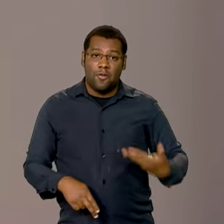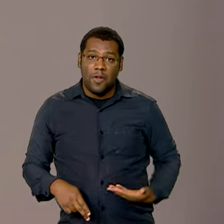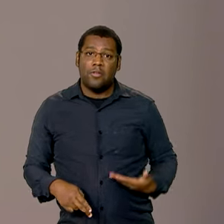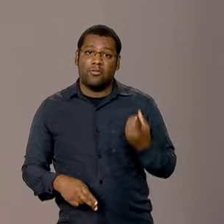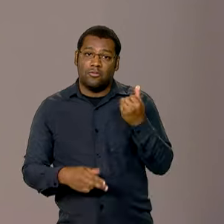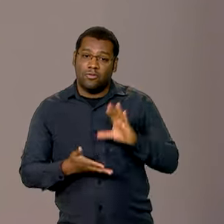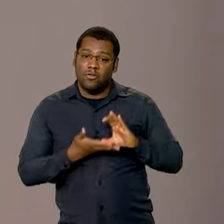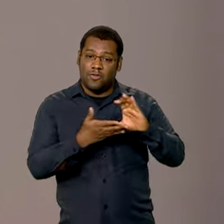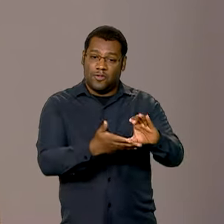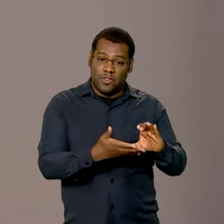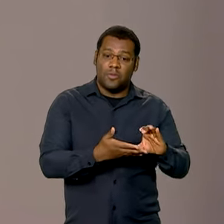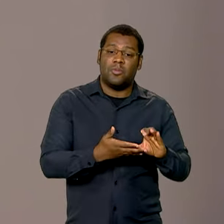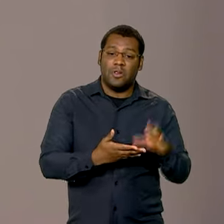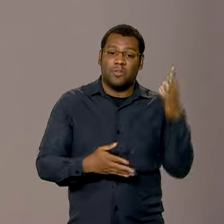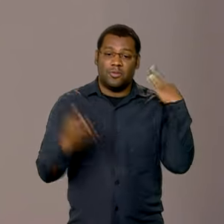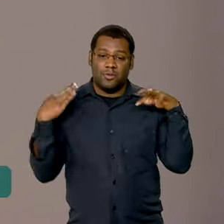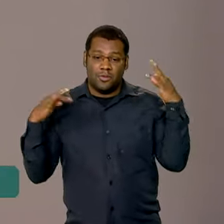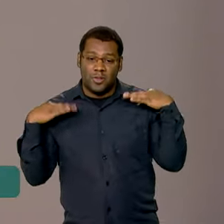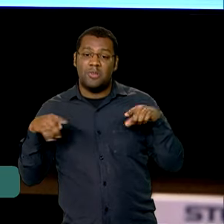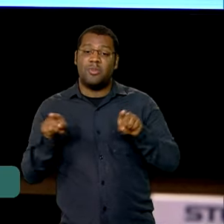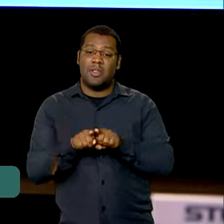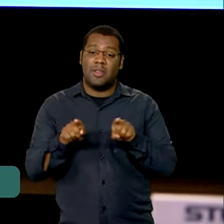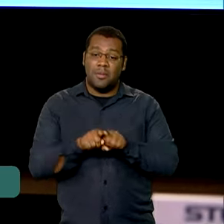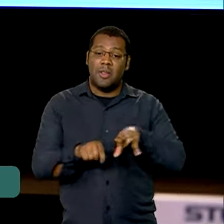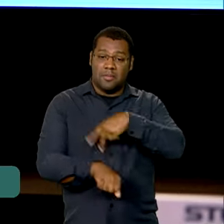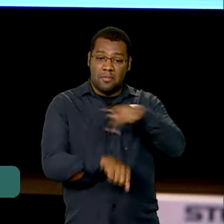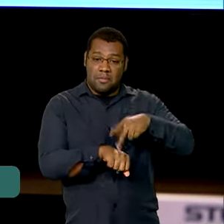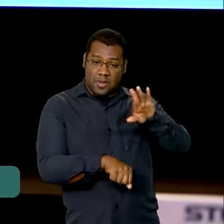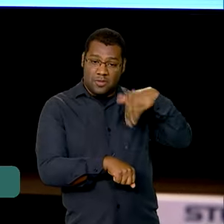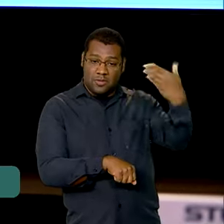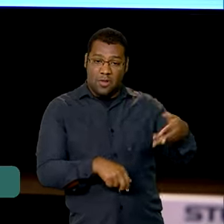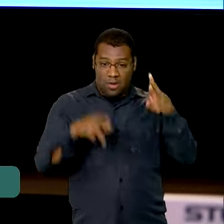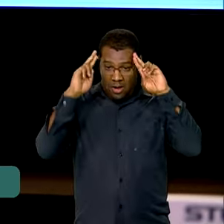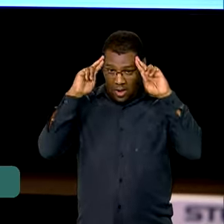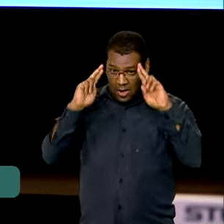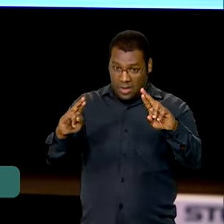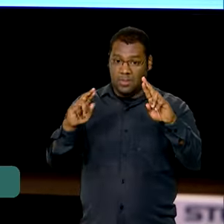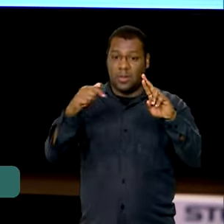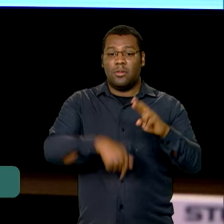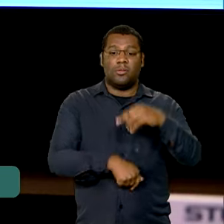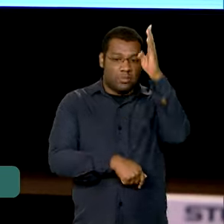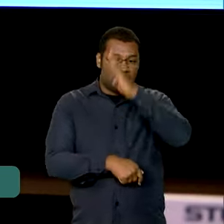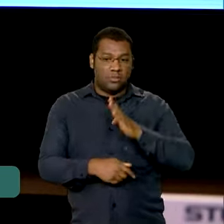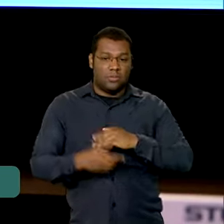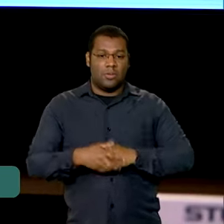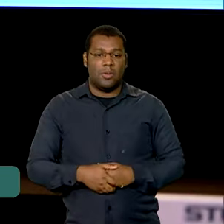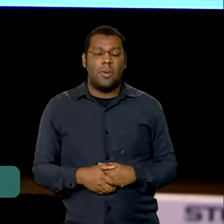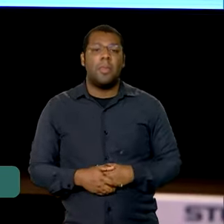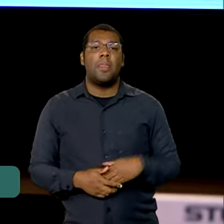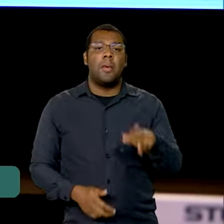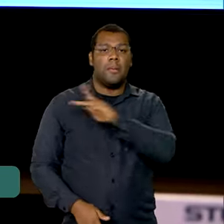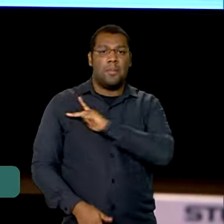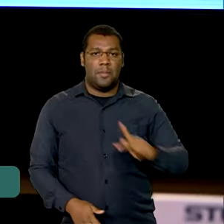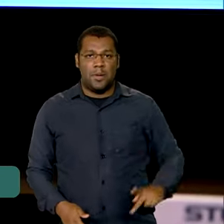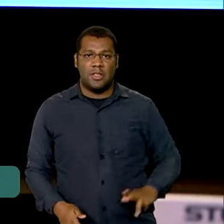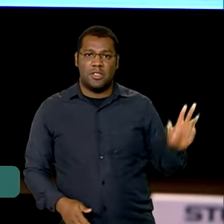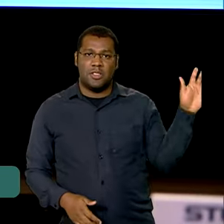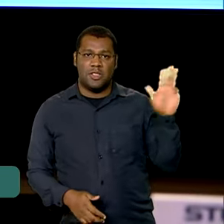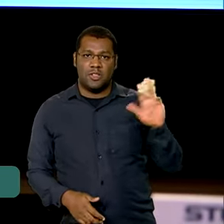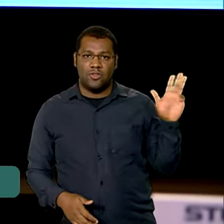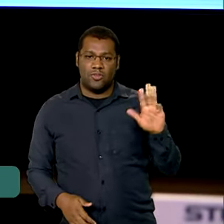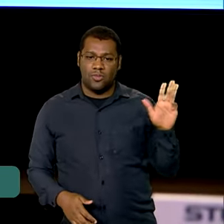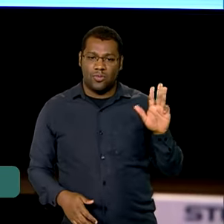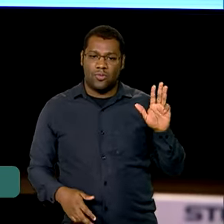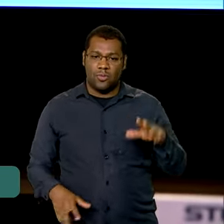reconhecimento internacional do país. Desde a posse do presidente Lula, a imagem do nosso país tem melhorado